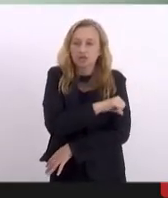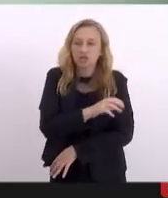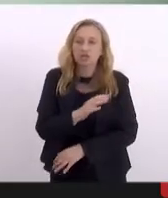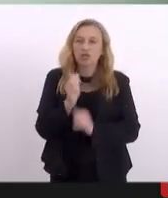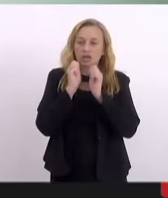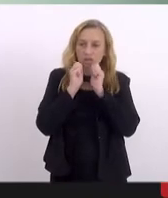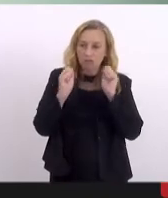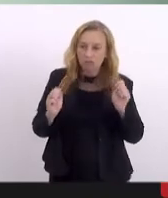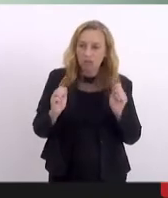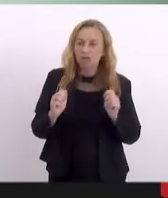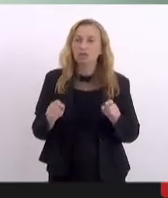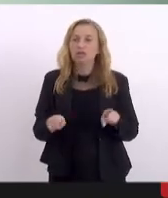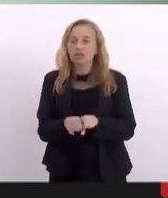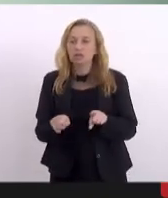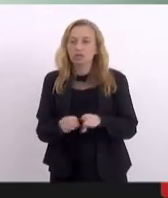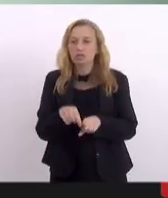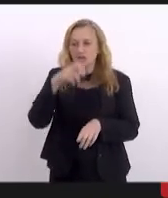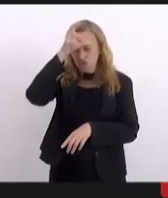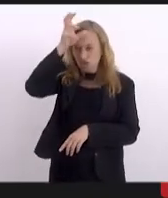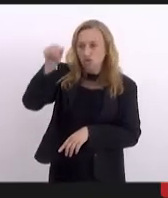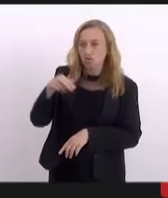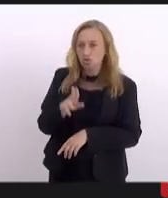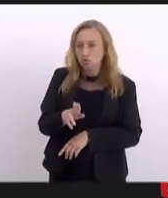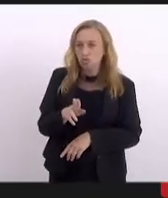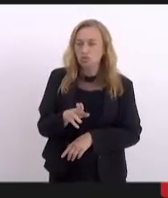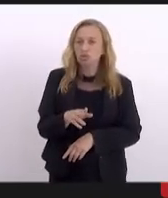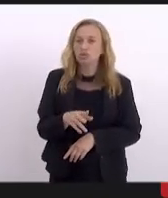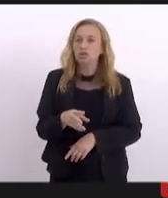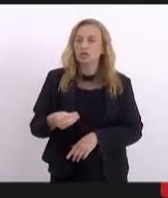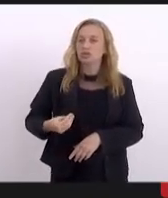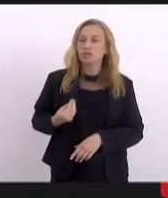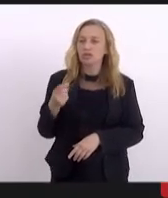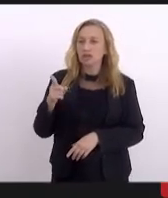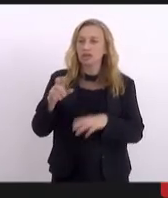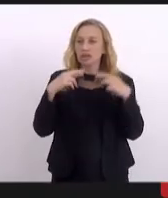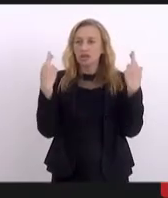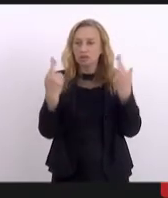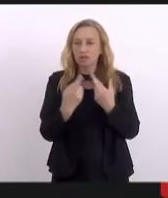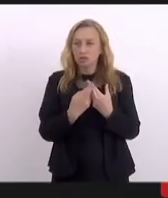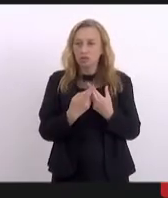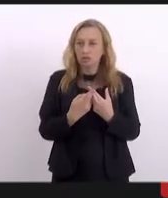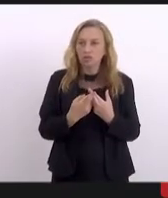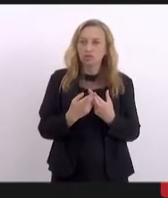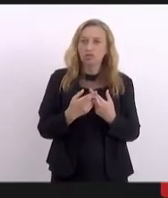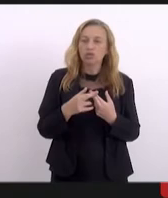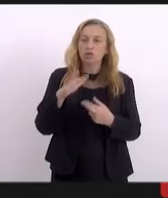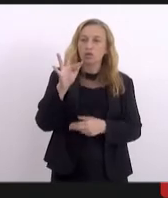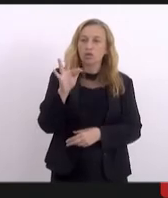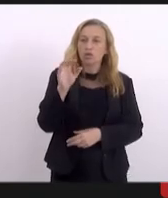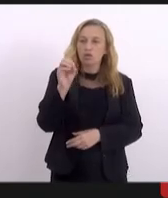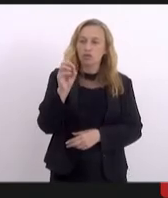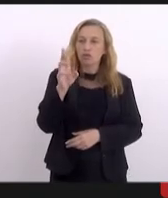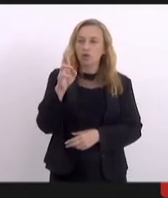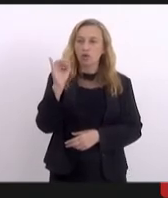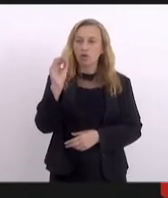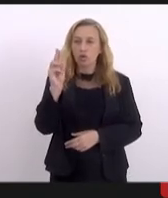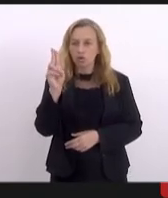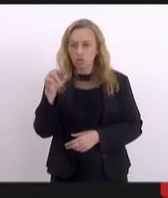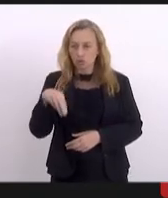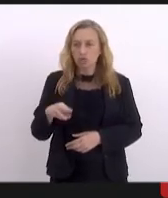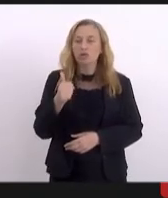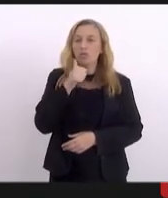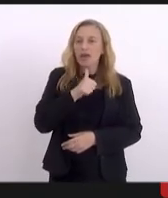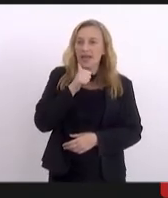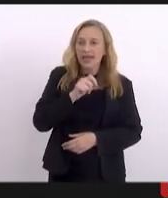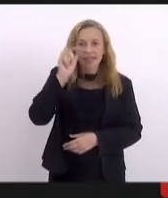Rejane, quanto da deputada Tia Ju, estavam presentes na reunião do Fórum de Mulheres Negras.